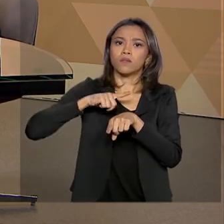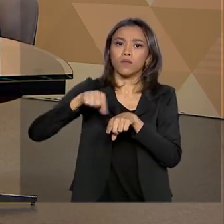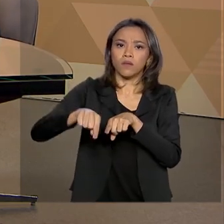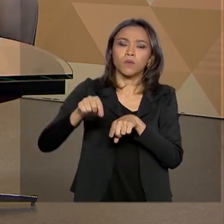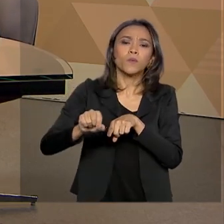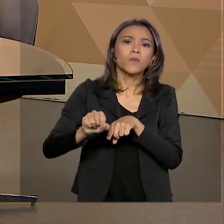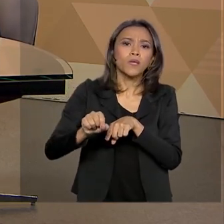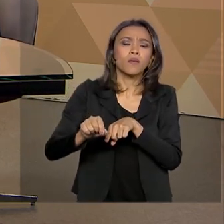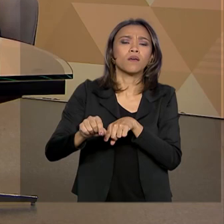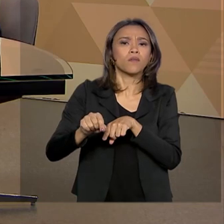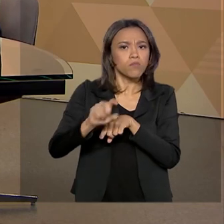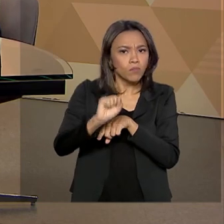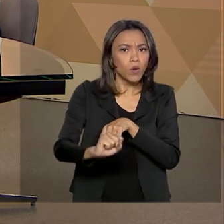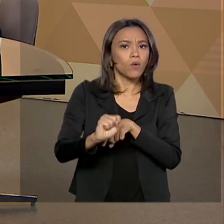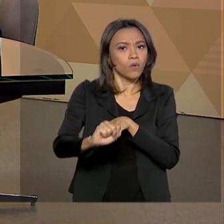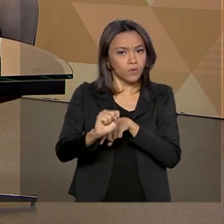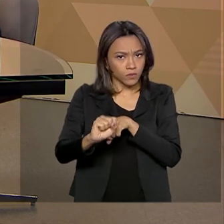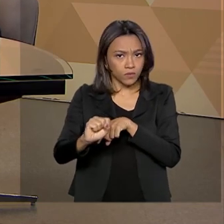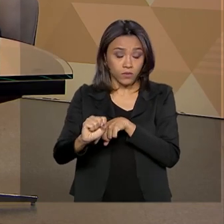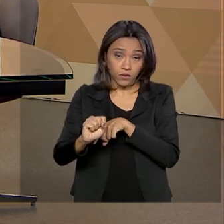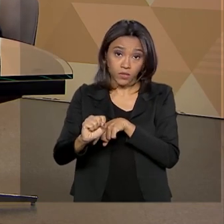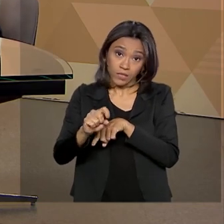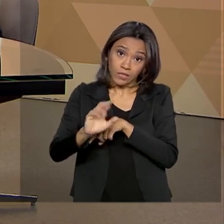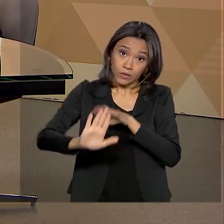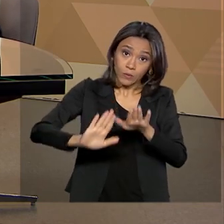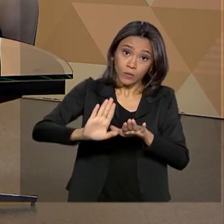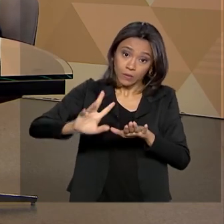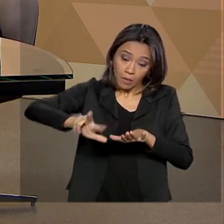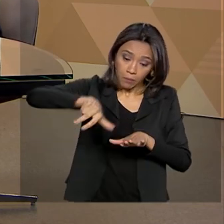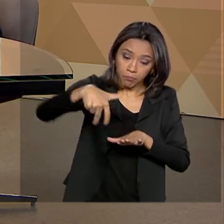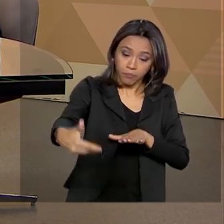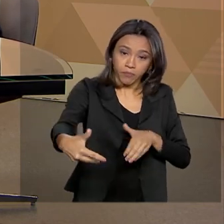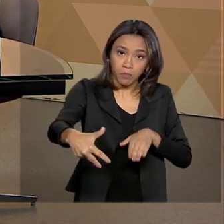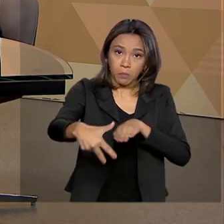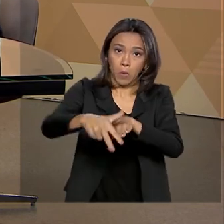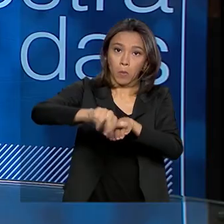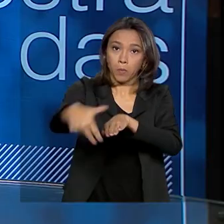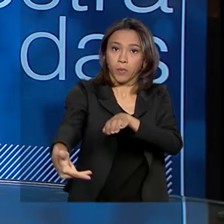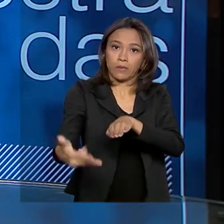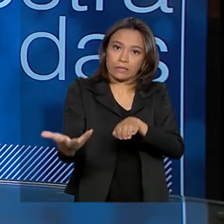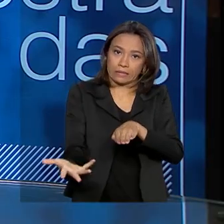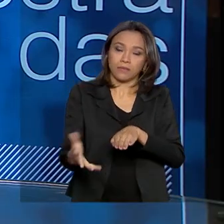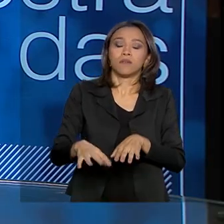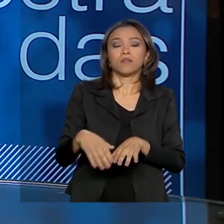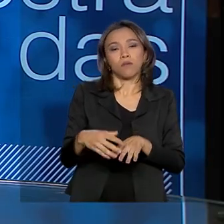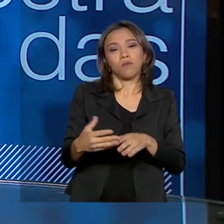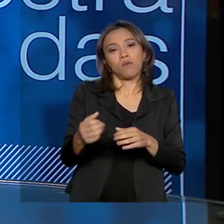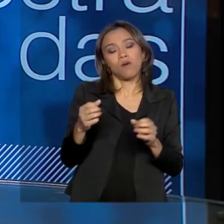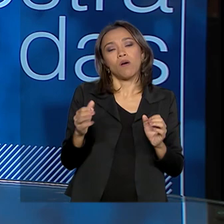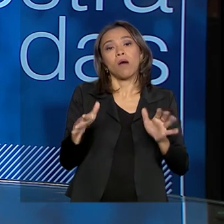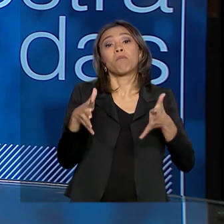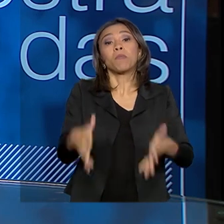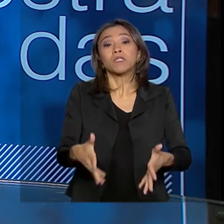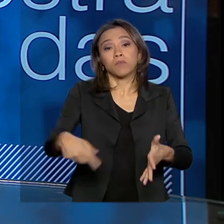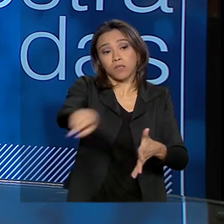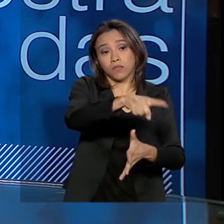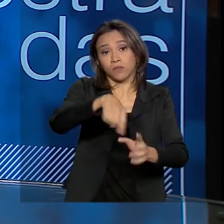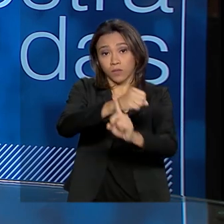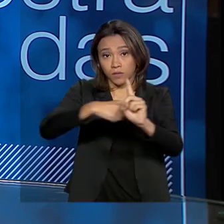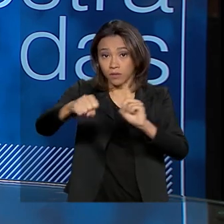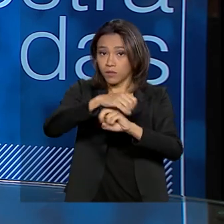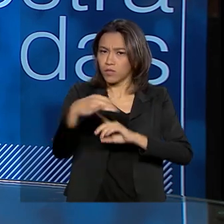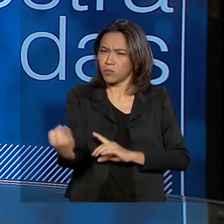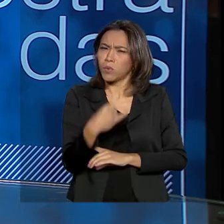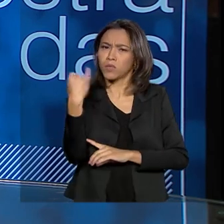contribuição muito grande para ocorrência de um atropelamento. Então, a participação da população é muito importante e a